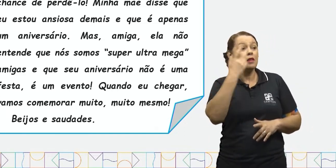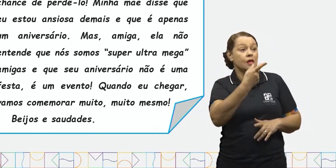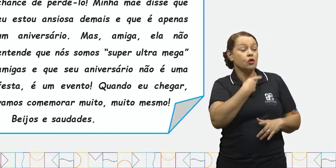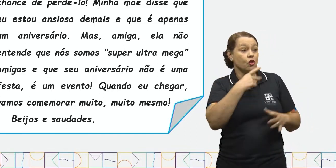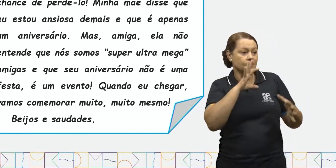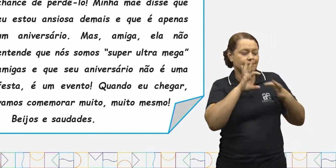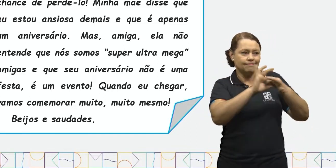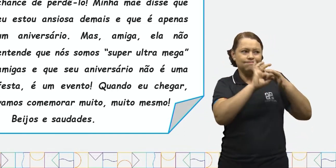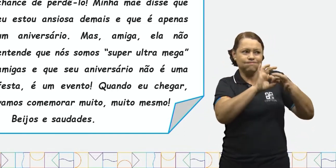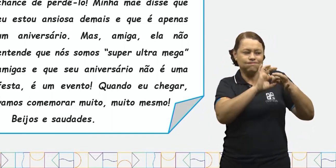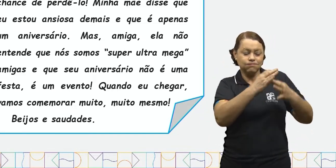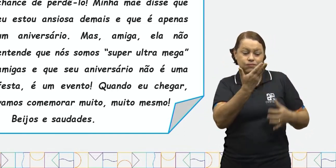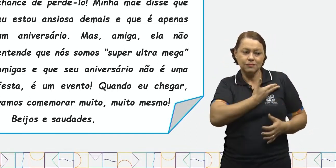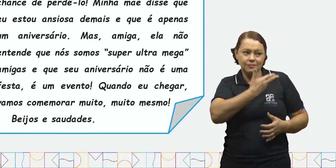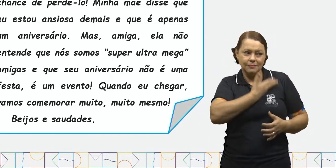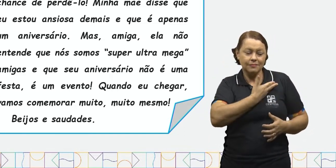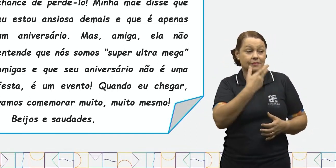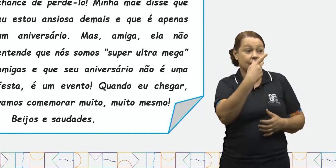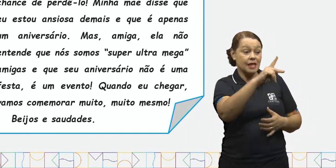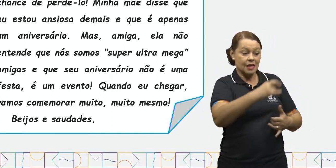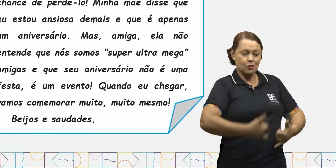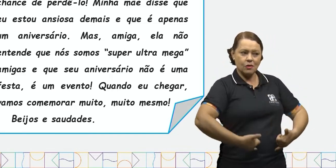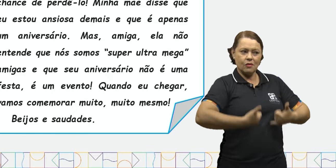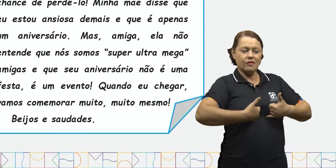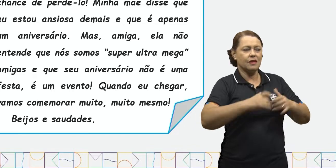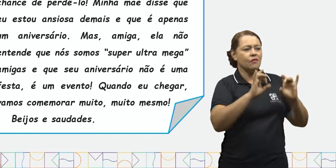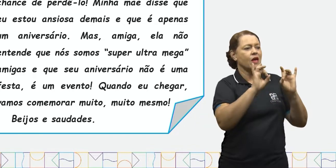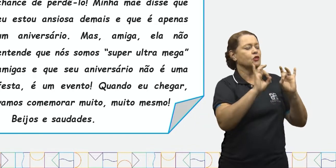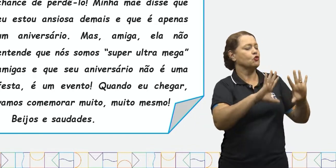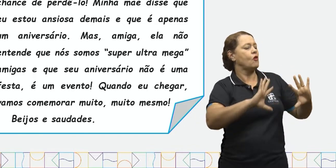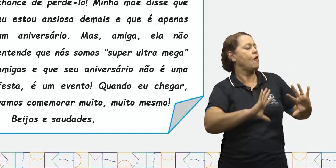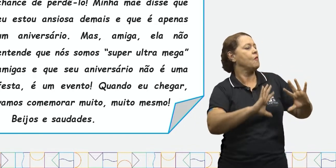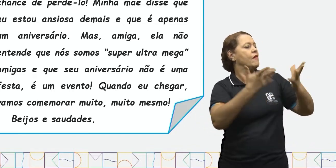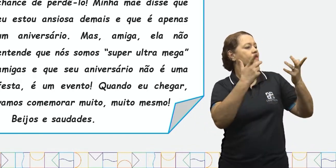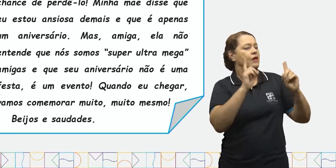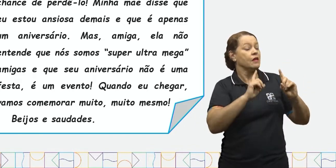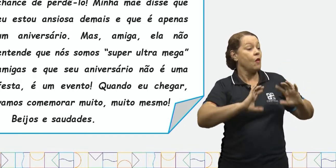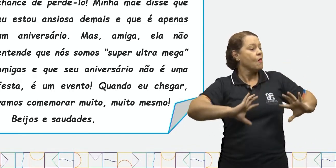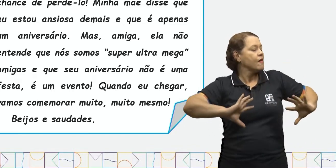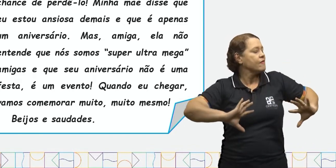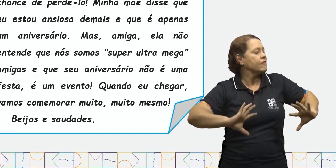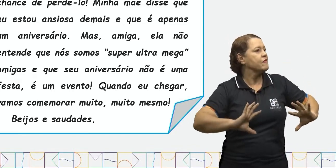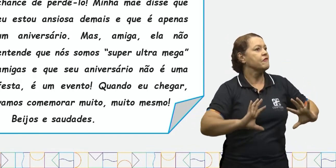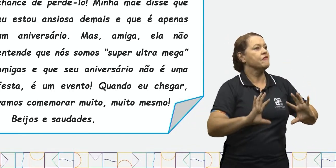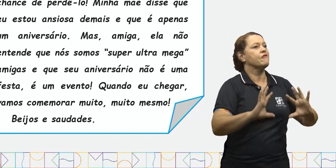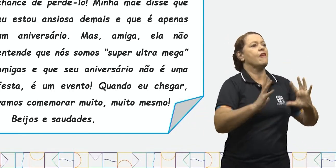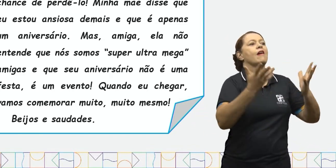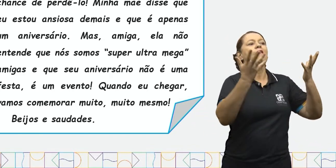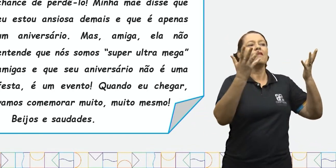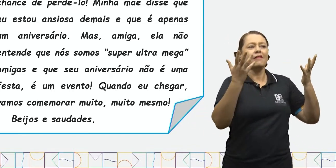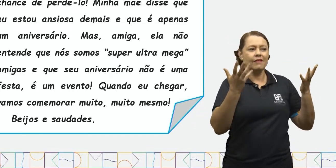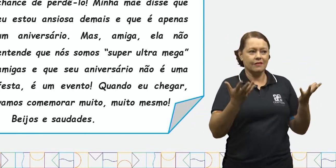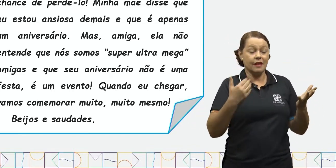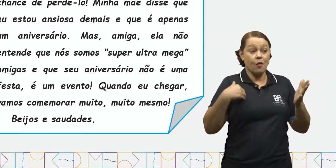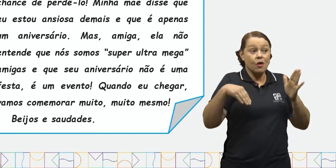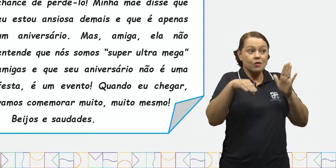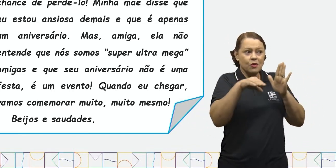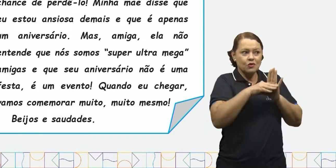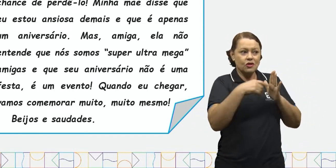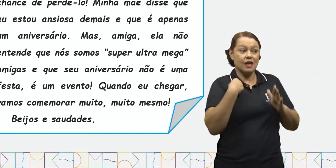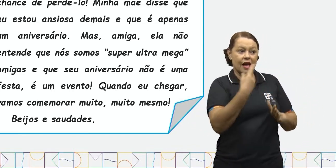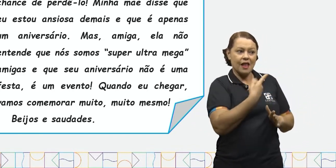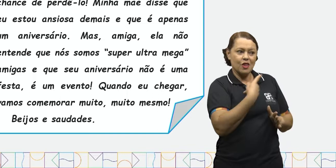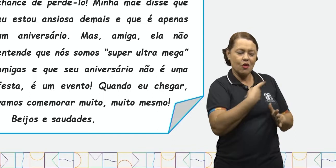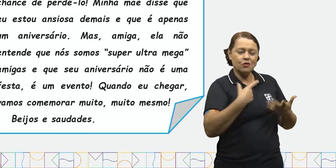mega amigas e que seu aniversário não é uma festa, é um evento. Quando eu chegar, vamos comemorar muito,